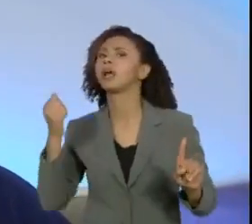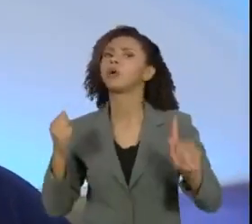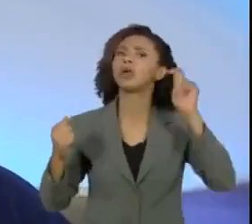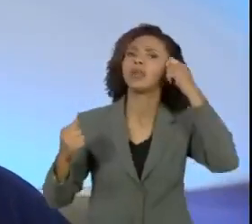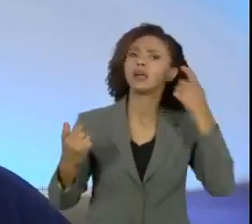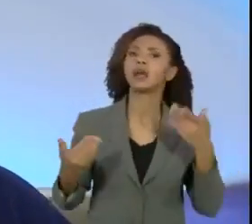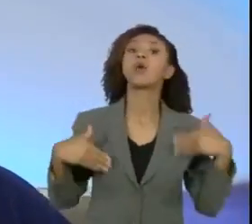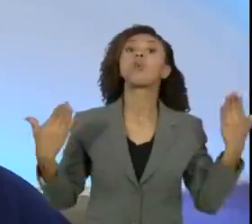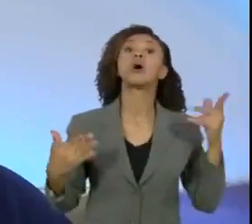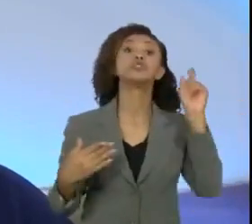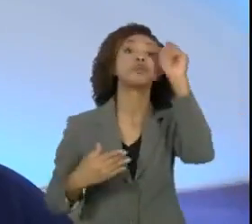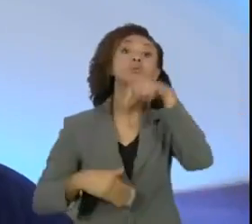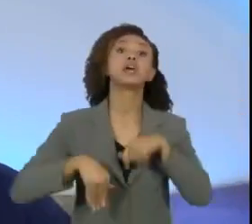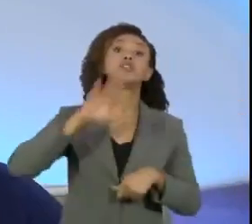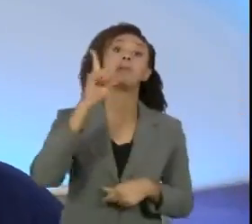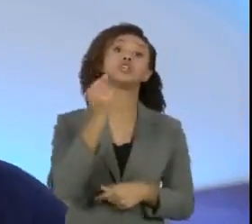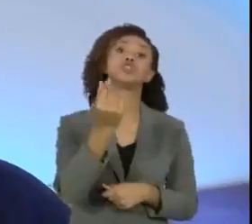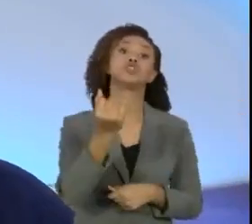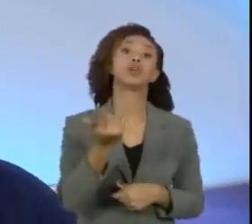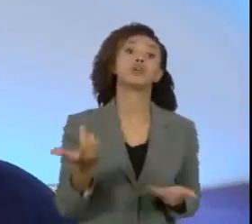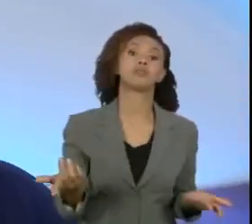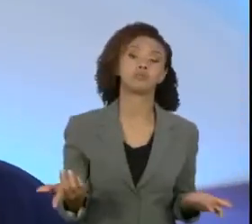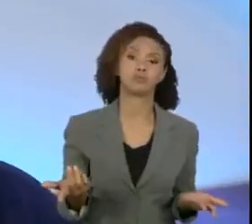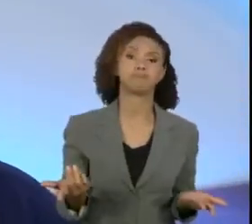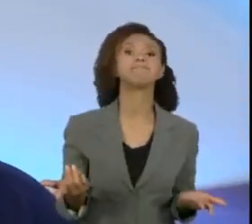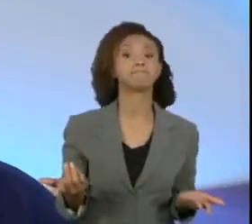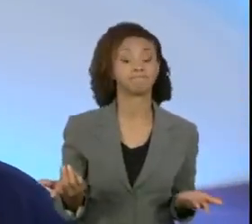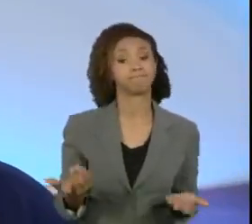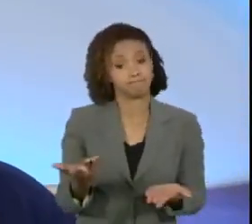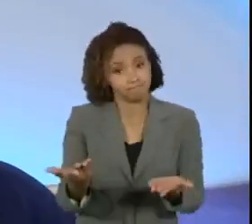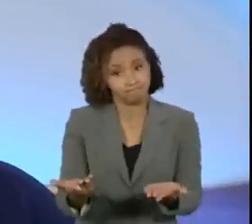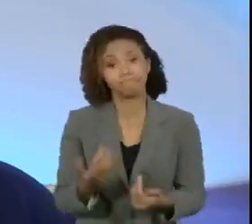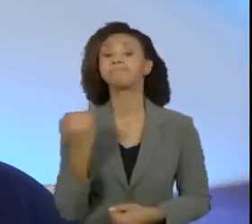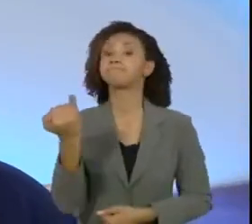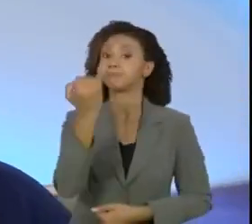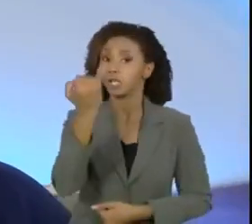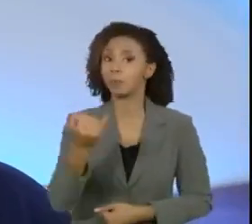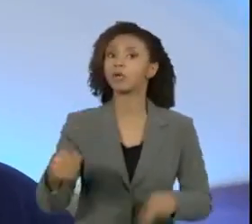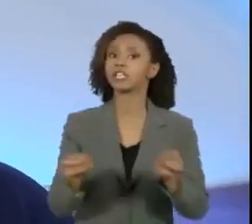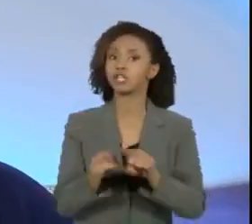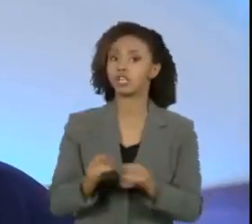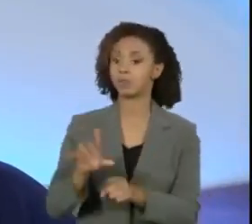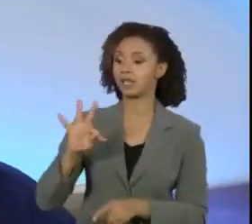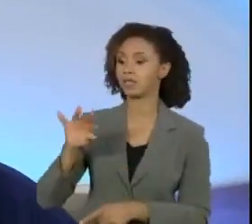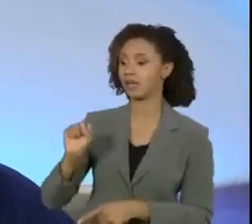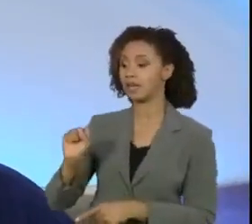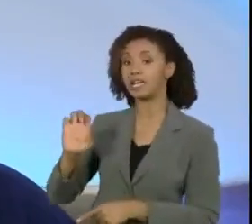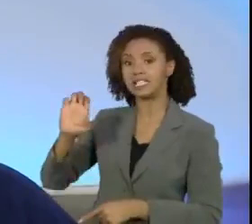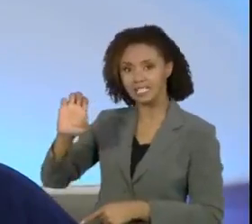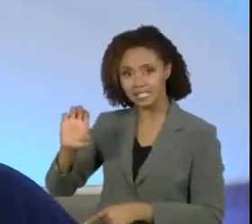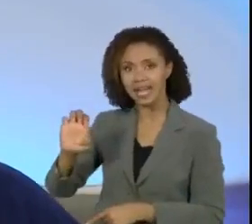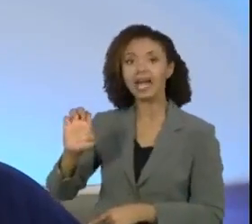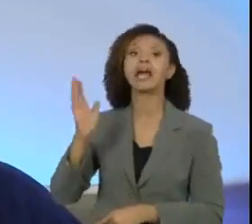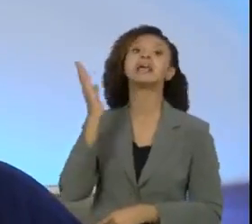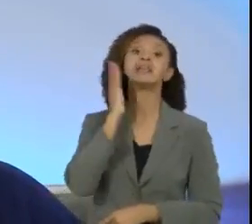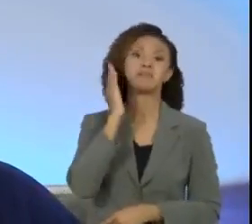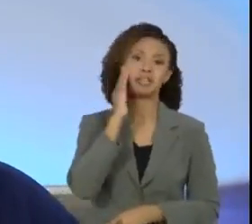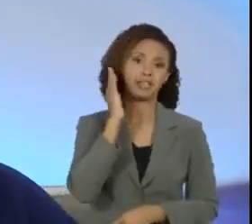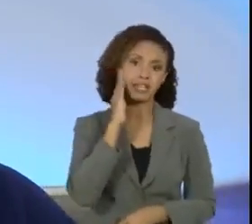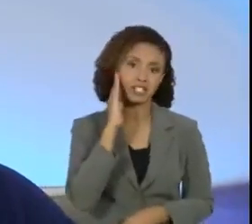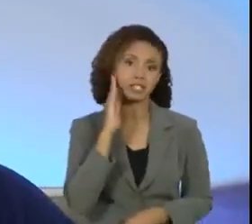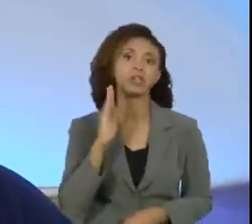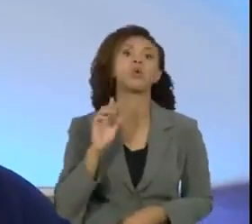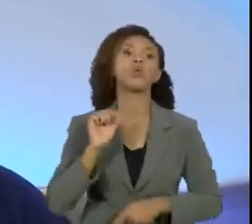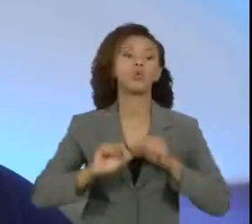de acessar dinheiro. Por isso foi tão importante essa decisão do TSE, da paridade racial, porque